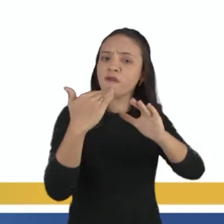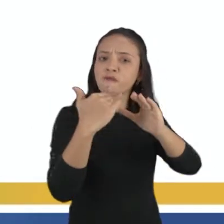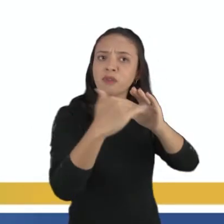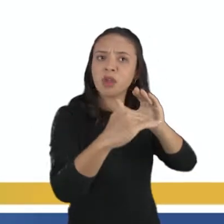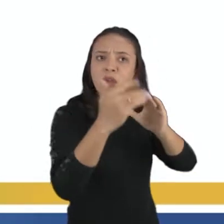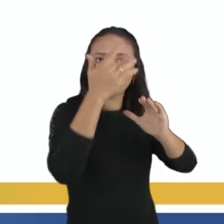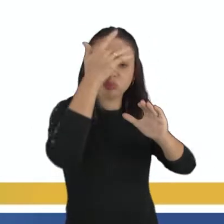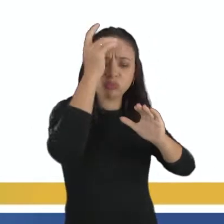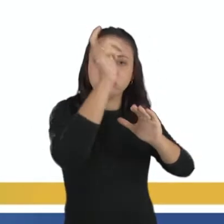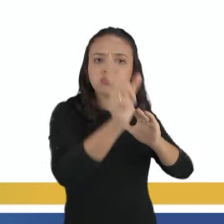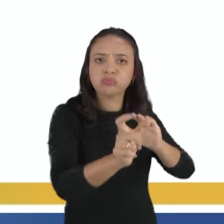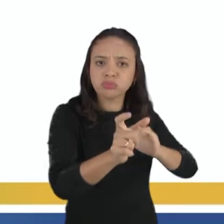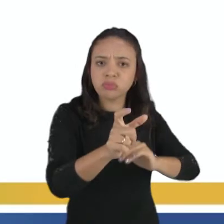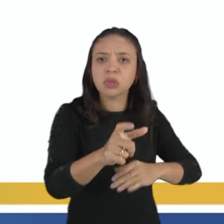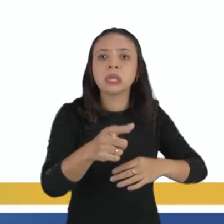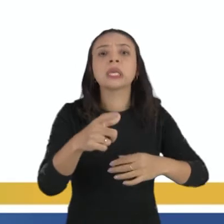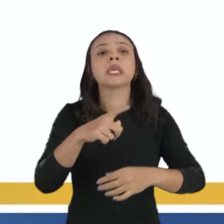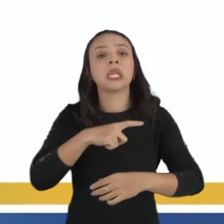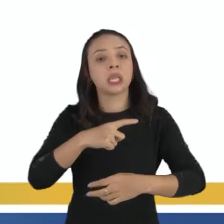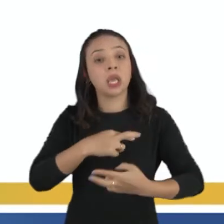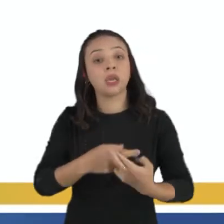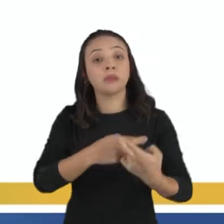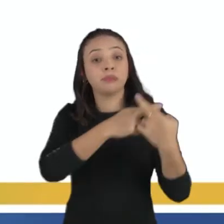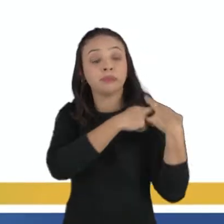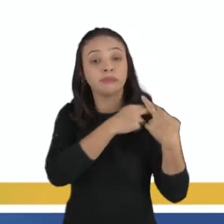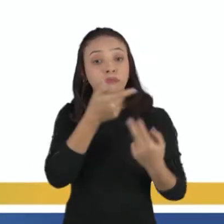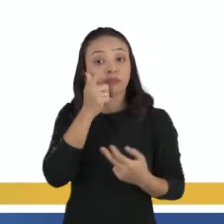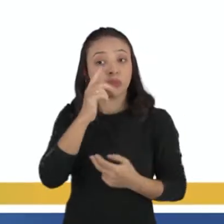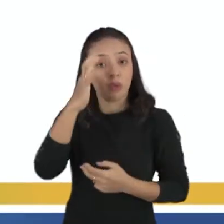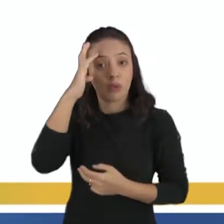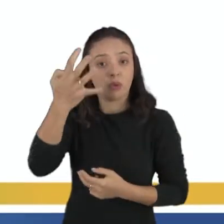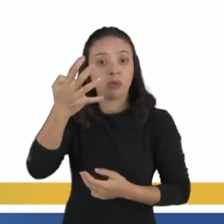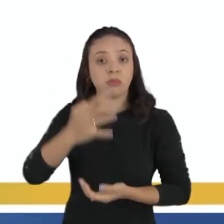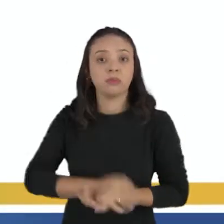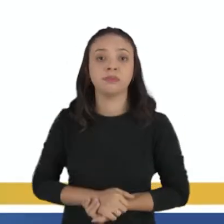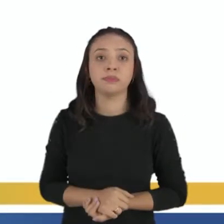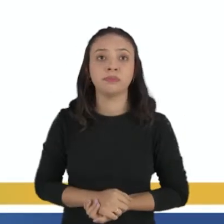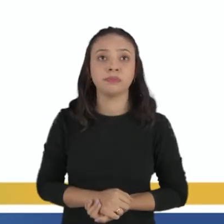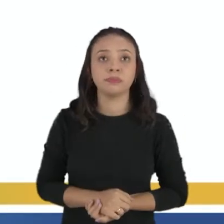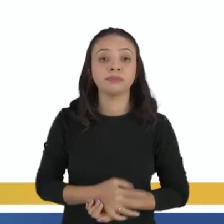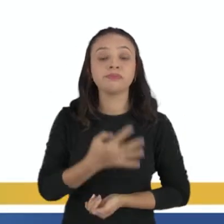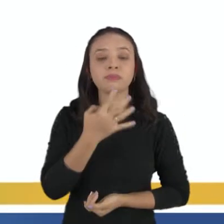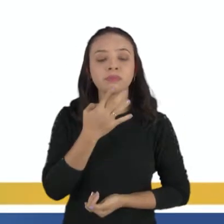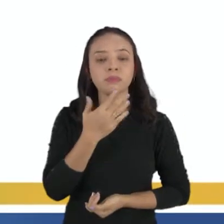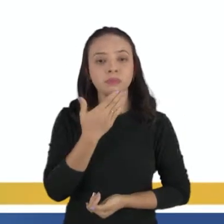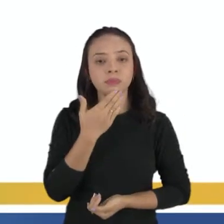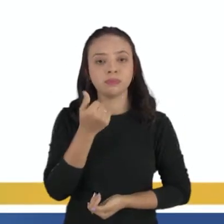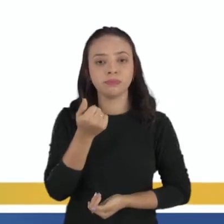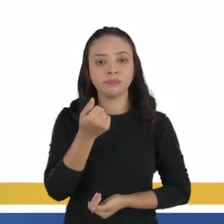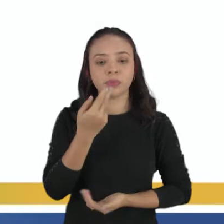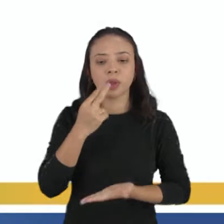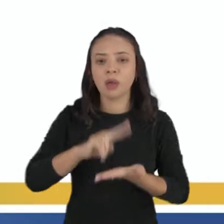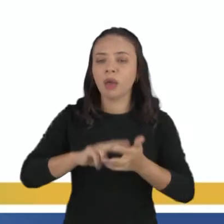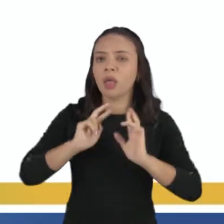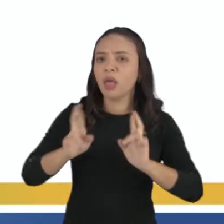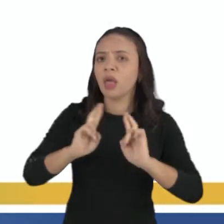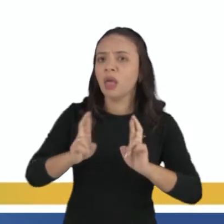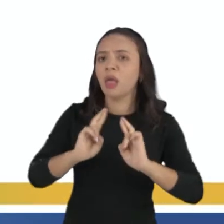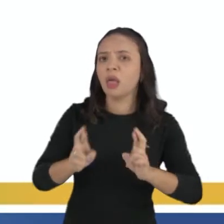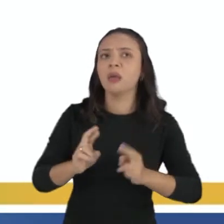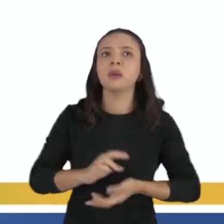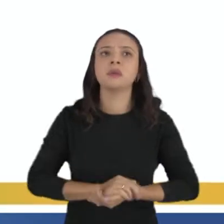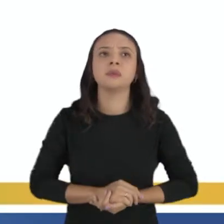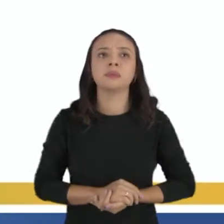alguém que tenha competência de solucioná-los. Vamos conhecer melhor a carta de reclamação.